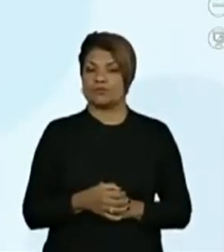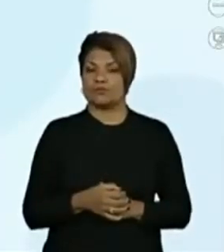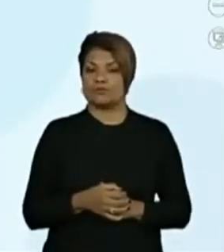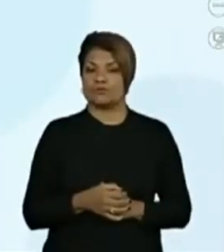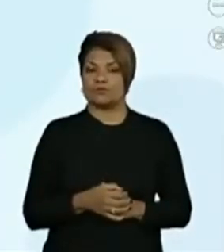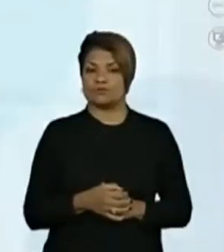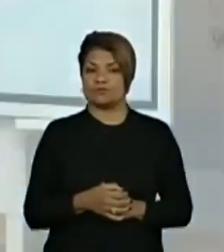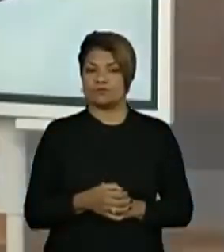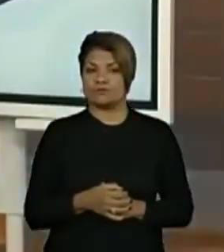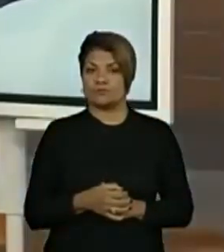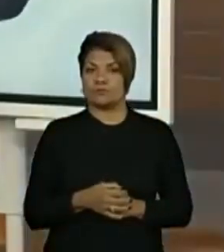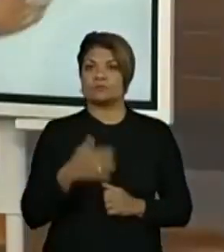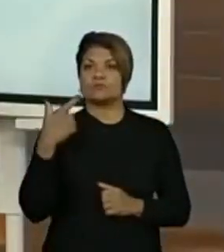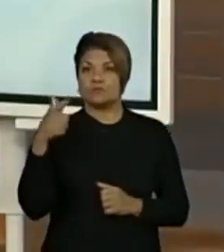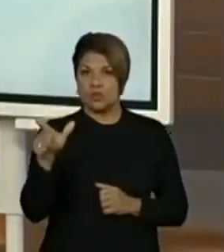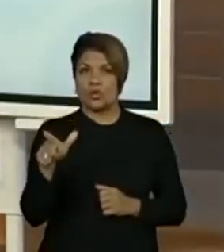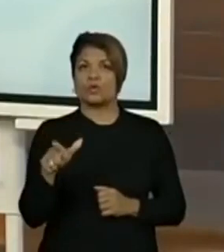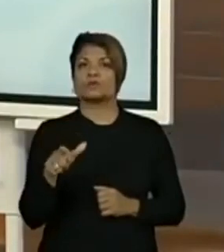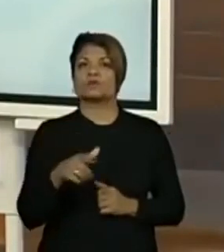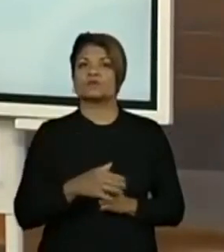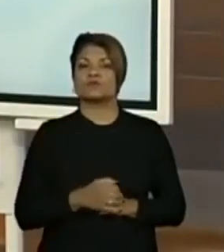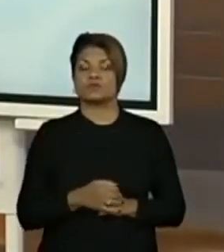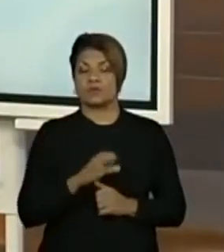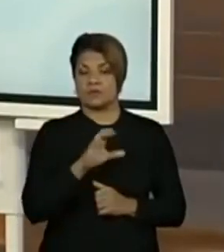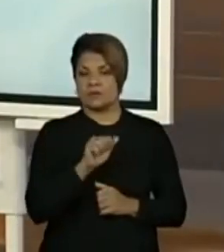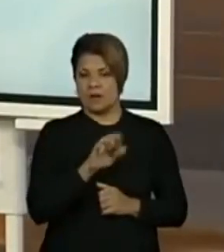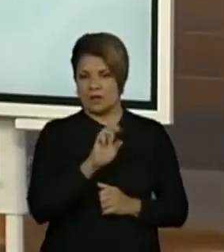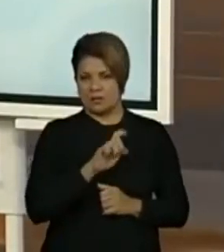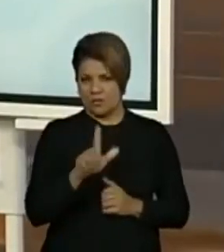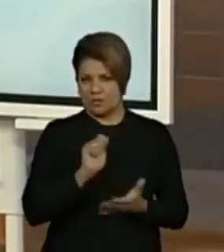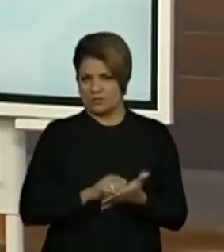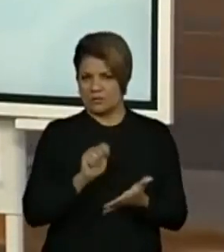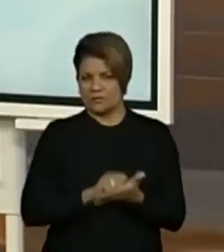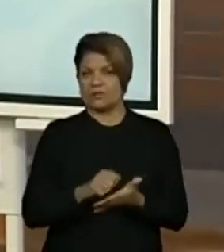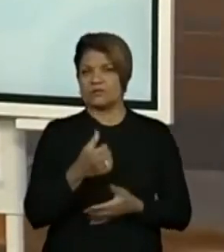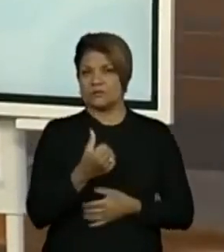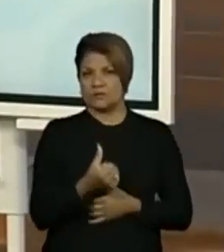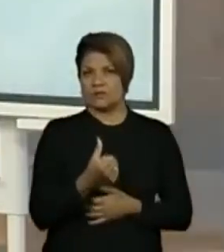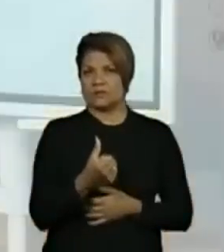Vamos, então, para o nosso próximo número, que foi o que Carol escreveu,